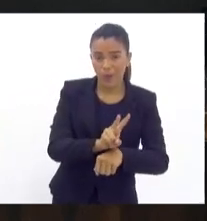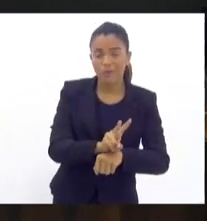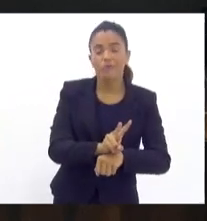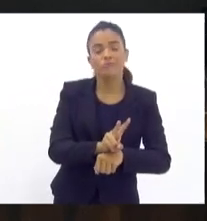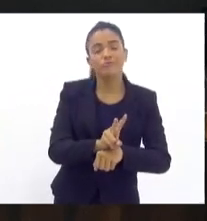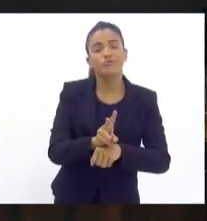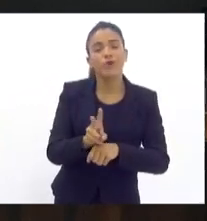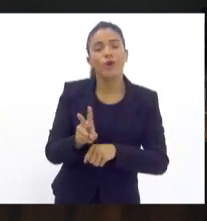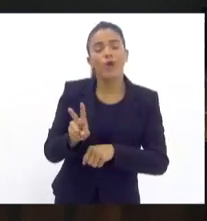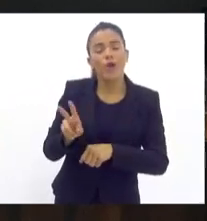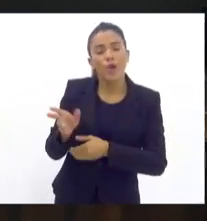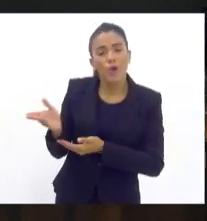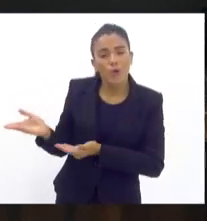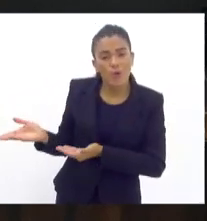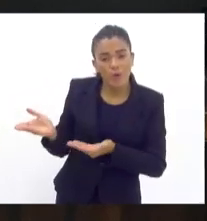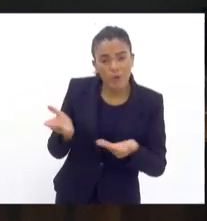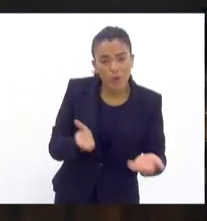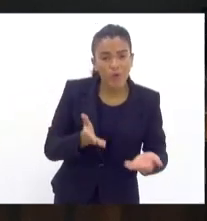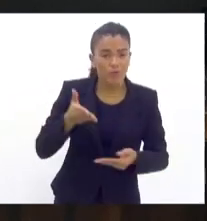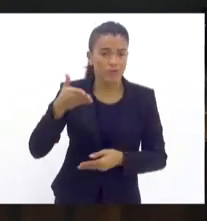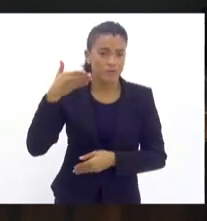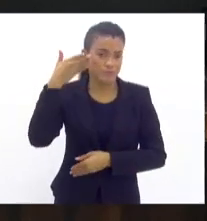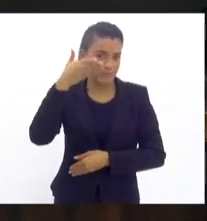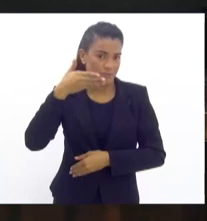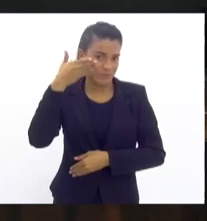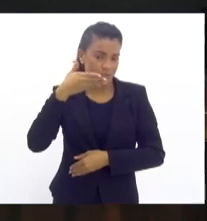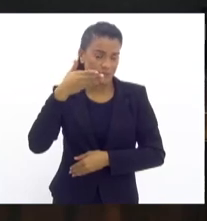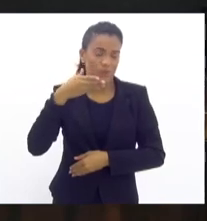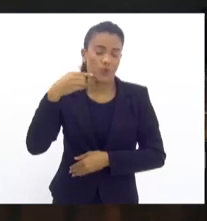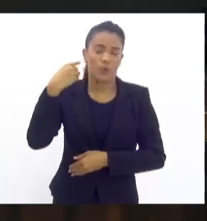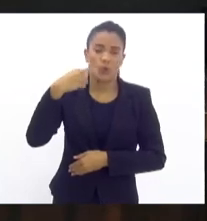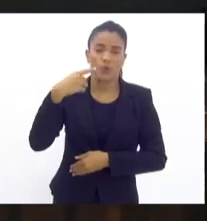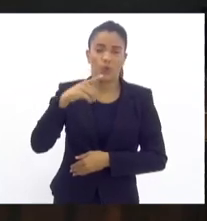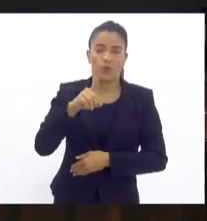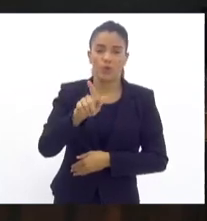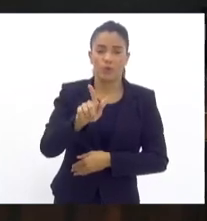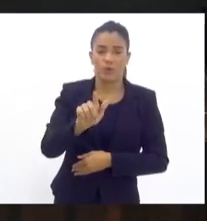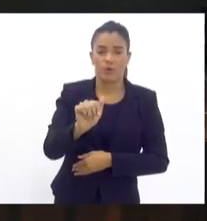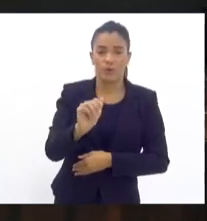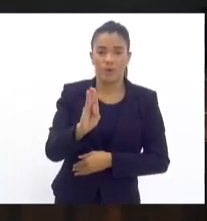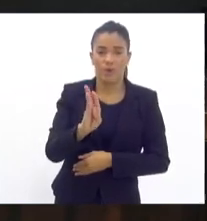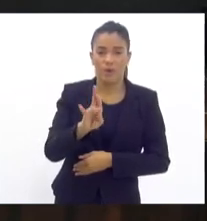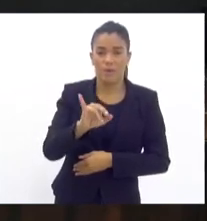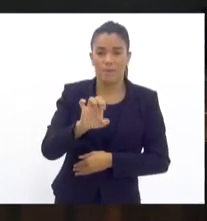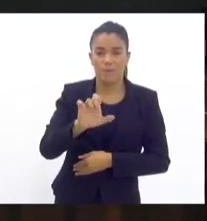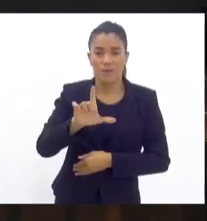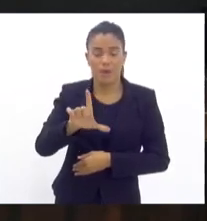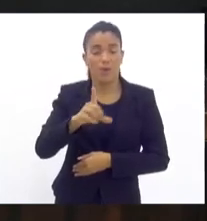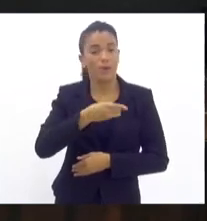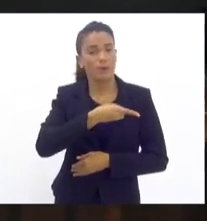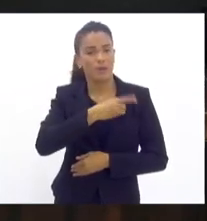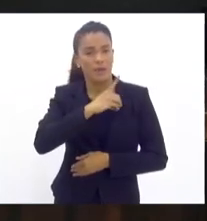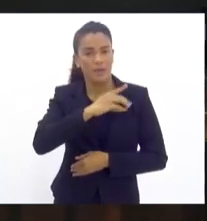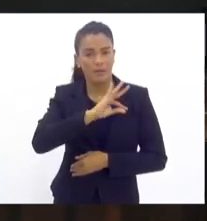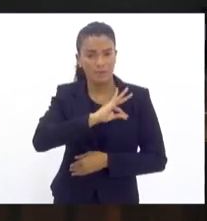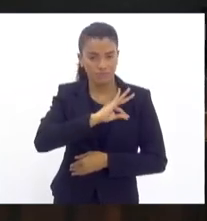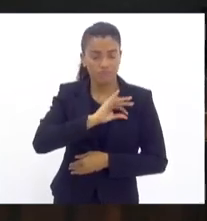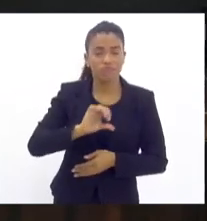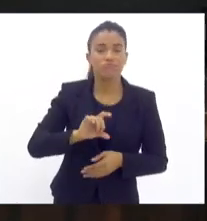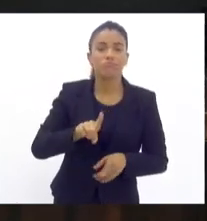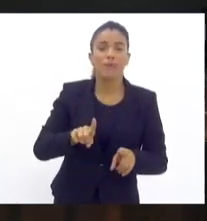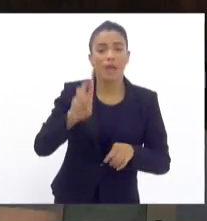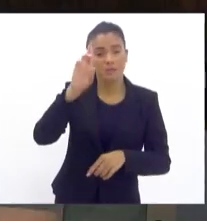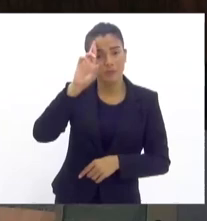eu chamo para fazer sua exposição o doutor Gabriel Ferrando, delegado de polícia e diretor do primeiro